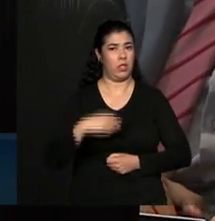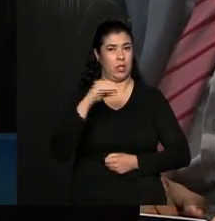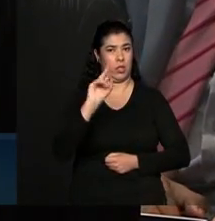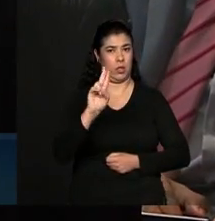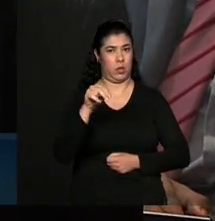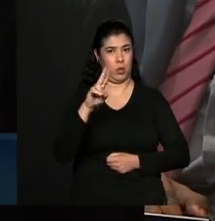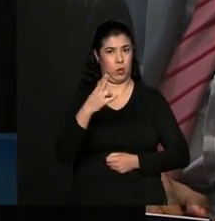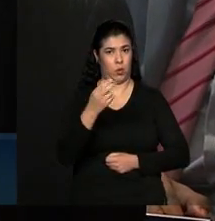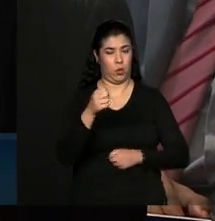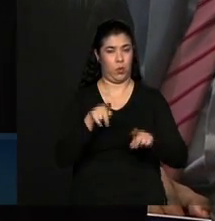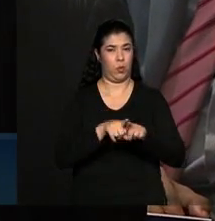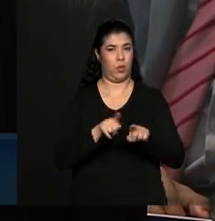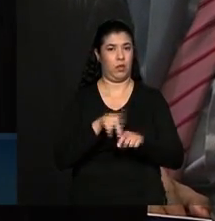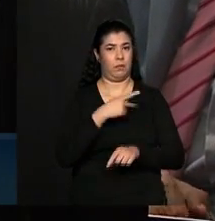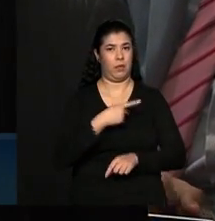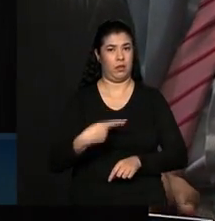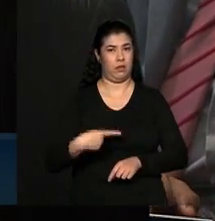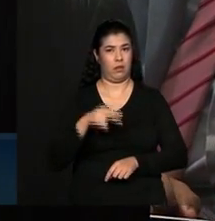Renan.